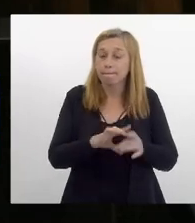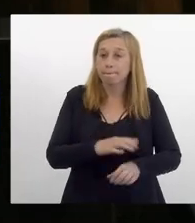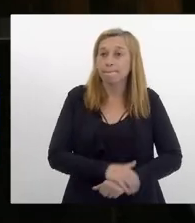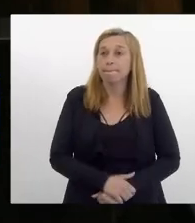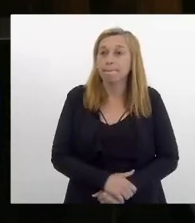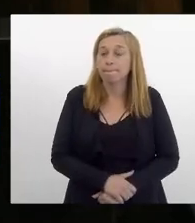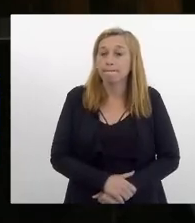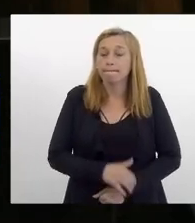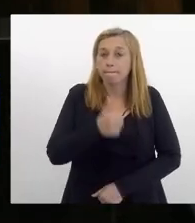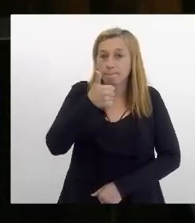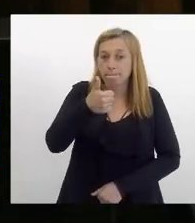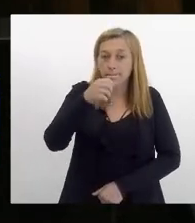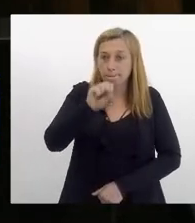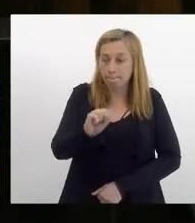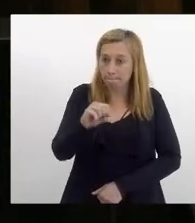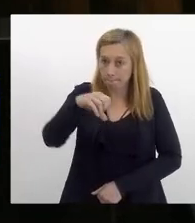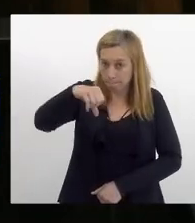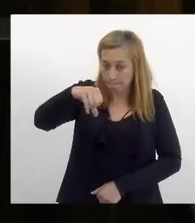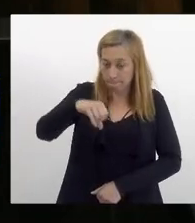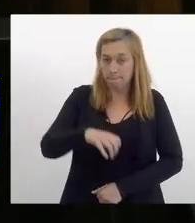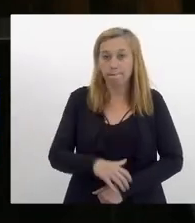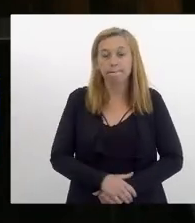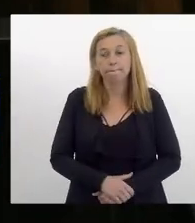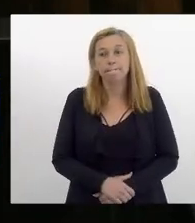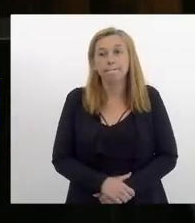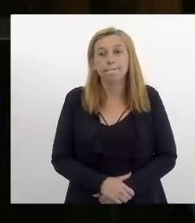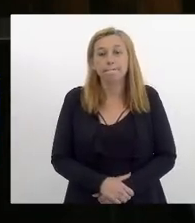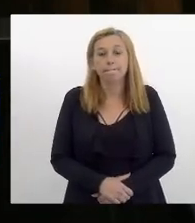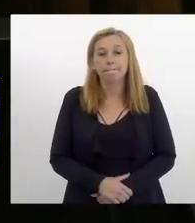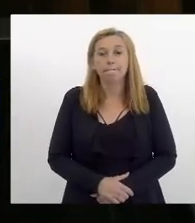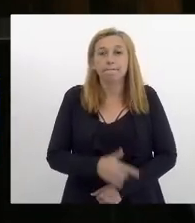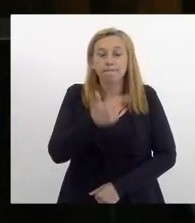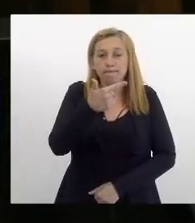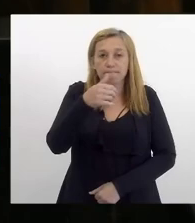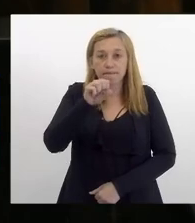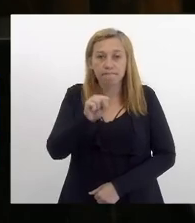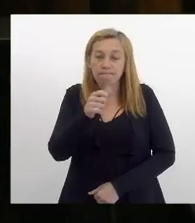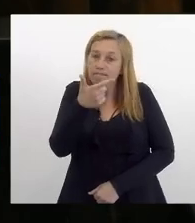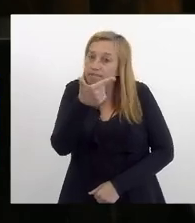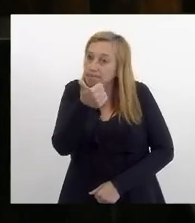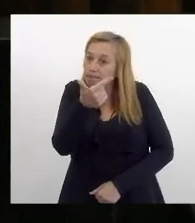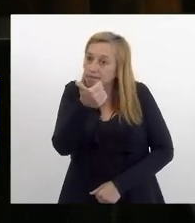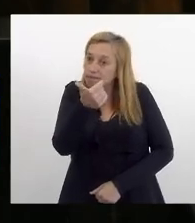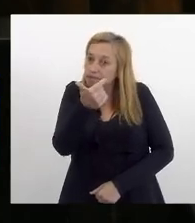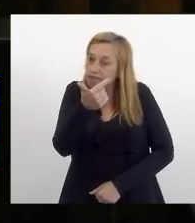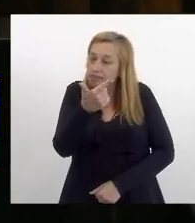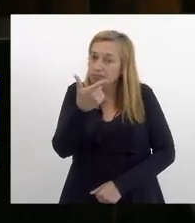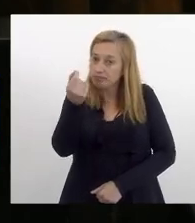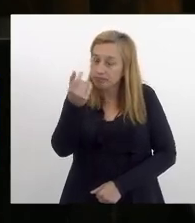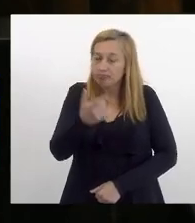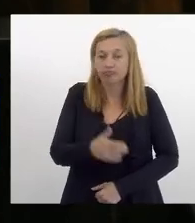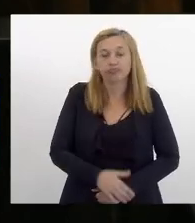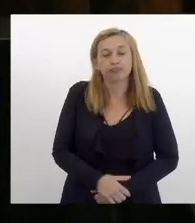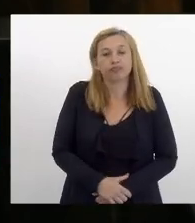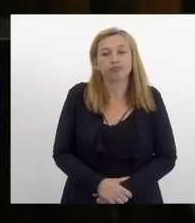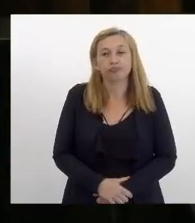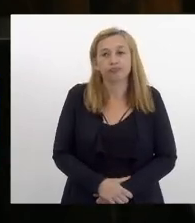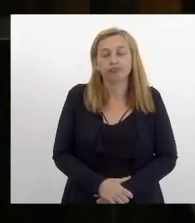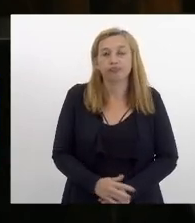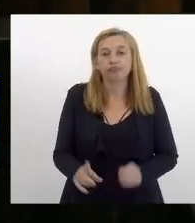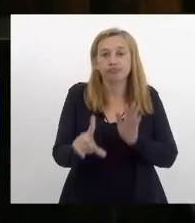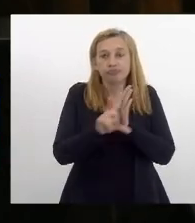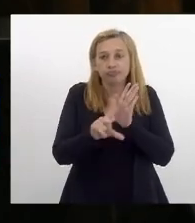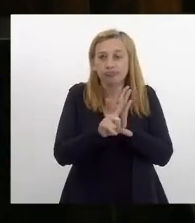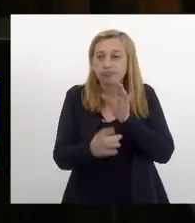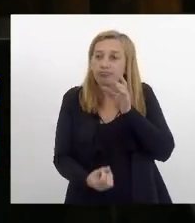189 de 28 de 12 de 20 que foi a lei